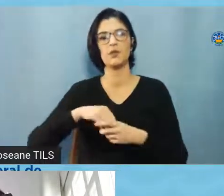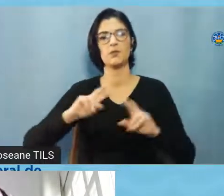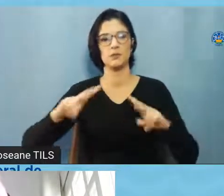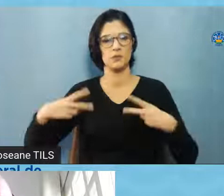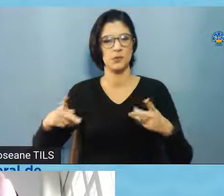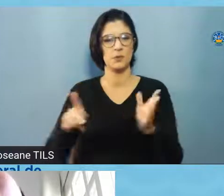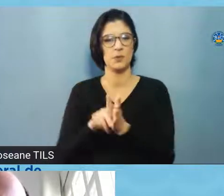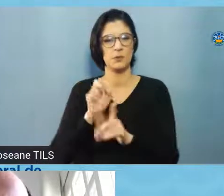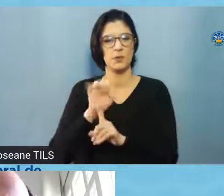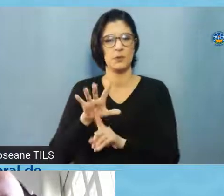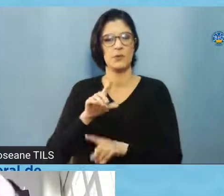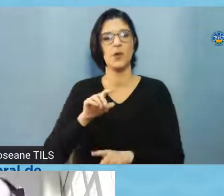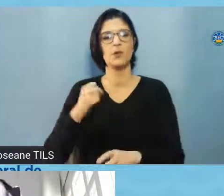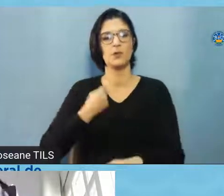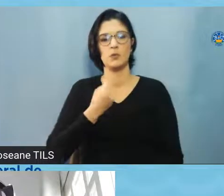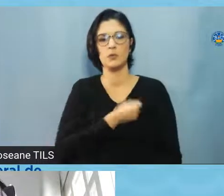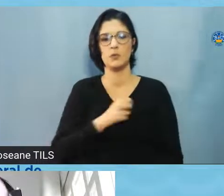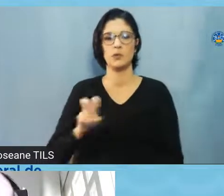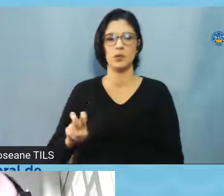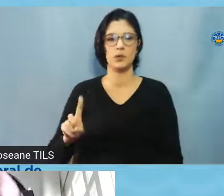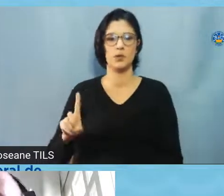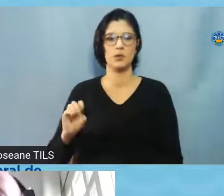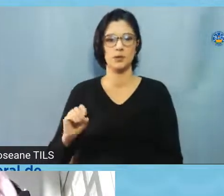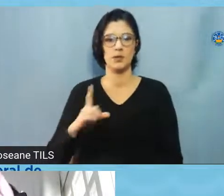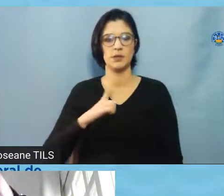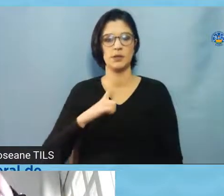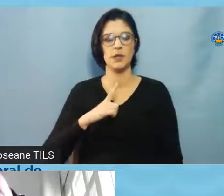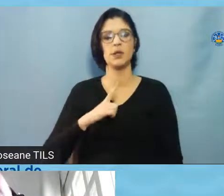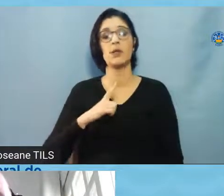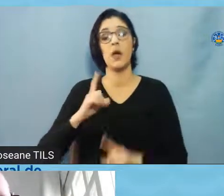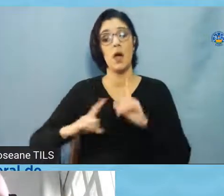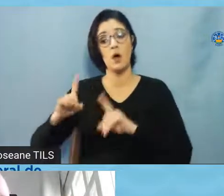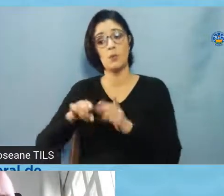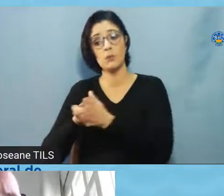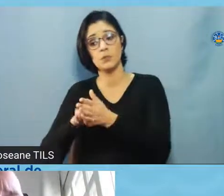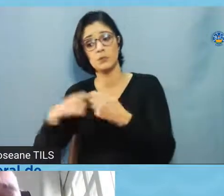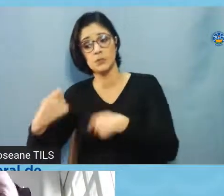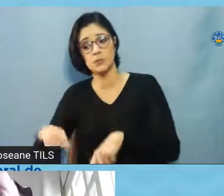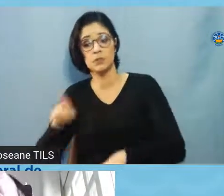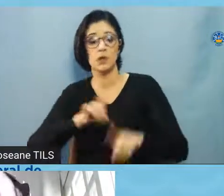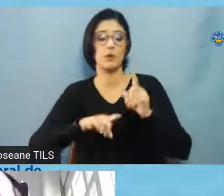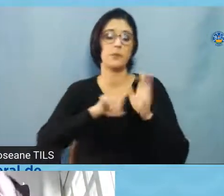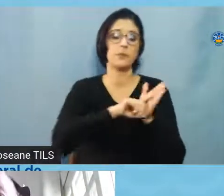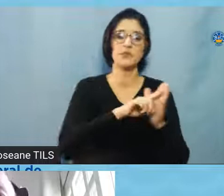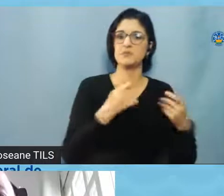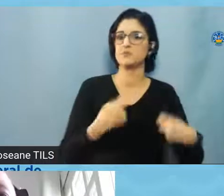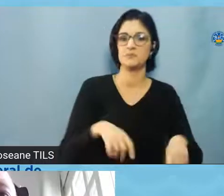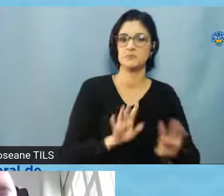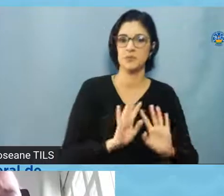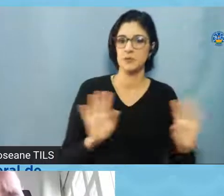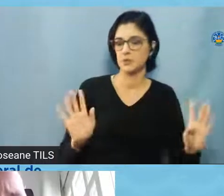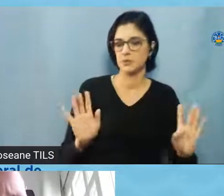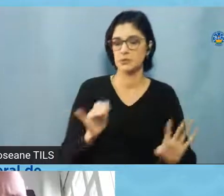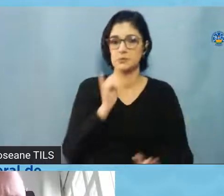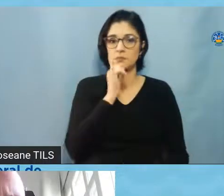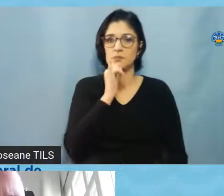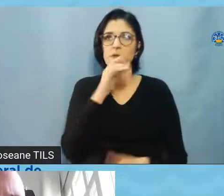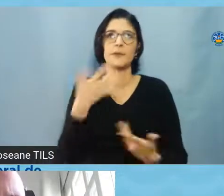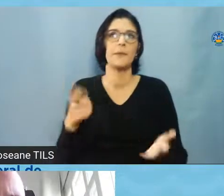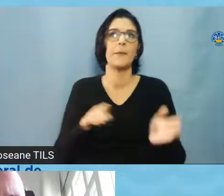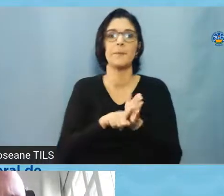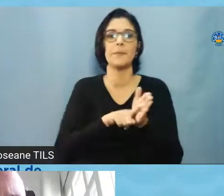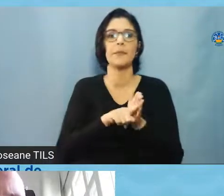instrutiva na questão que tem algumas pesquisas nossas que é necessária e outras, e outras não, por exemplo, da pesquisa de opinião,